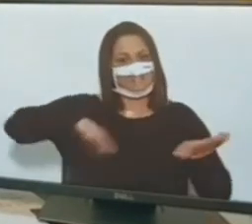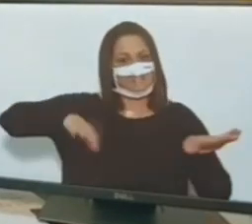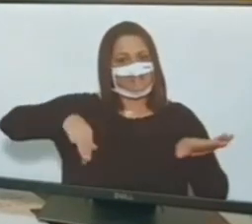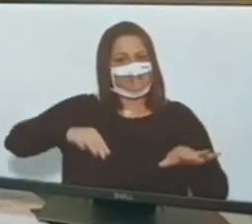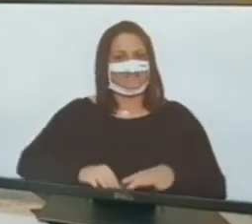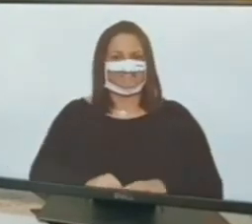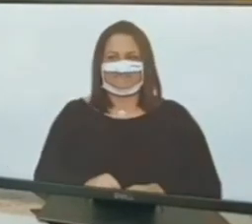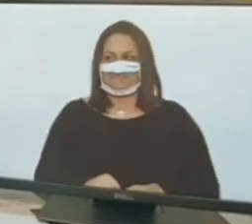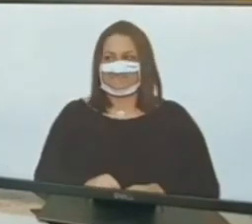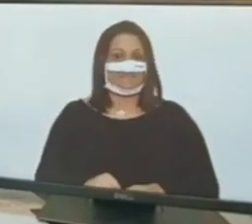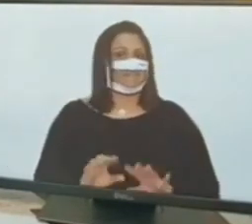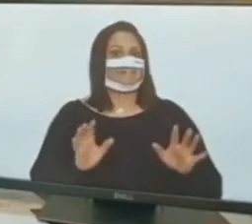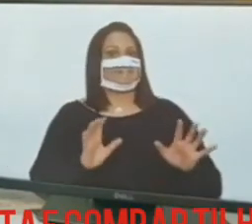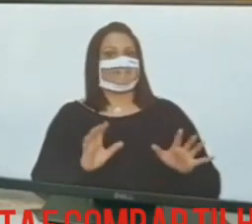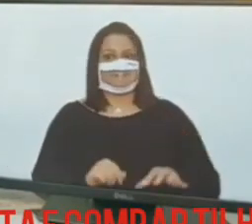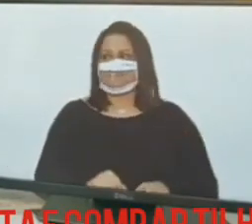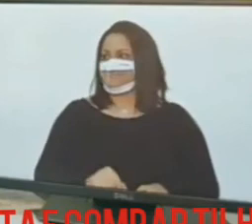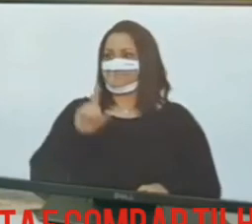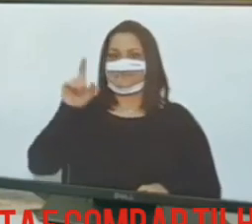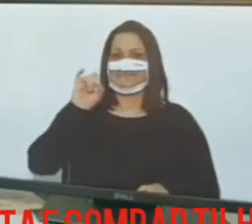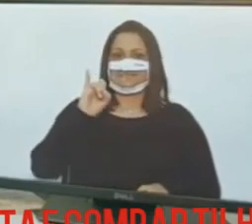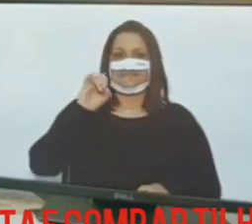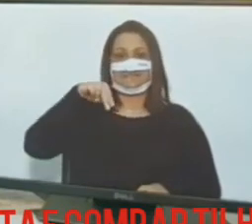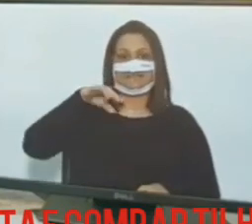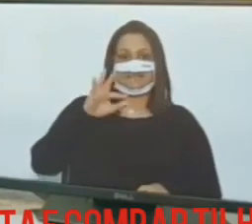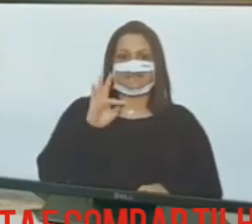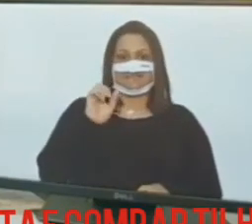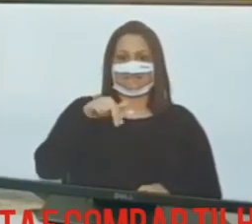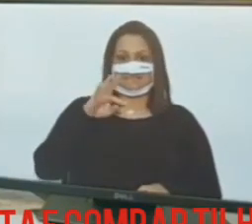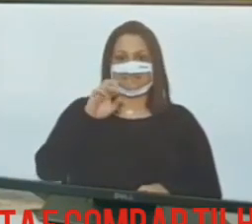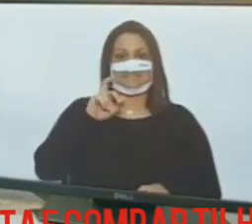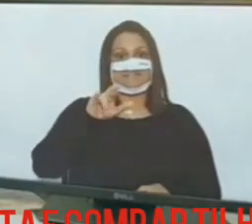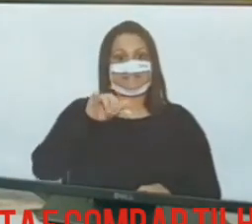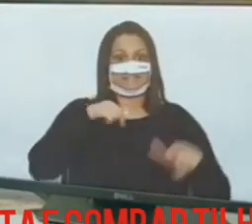Ah, para o que aconteceu hoje. É de infantaria tomando conta aqui dos ministérios do Brasil aqui, né? vou te mandar